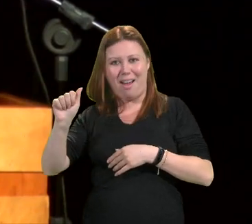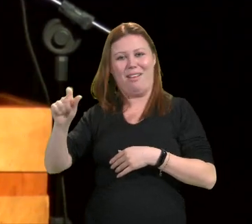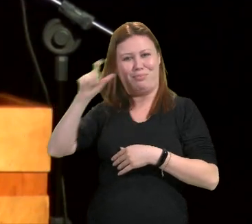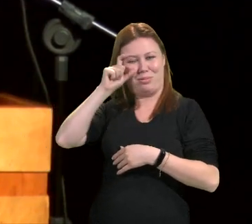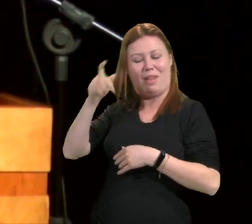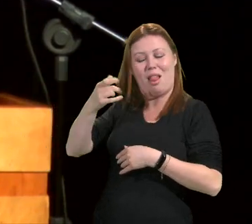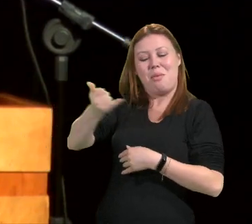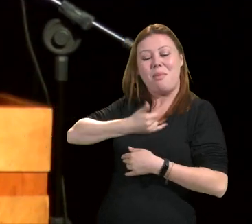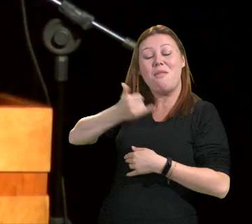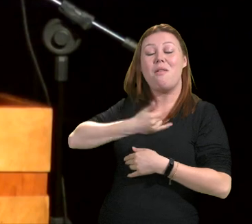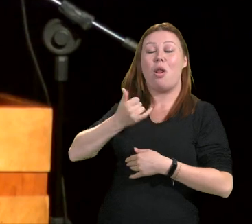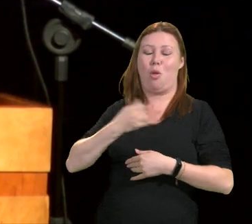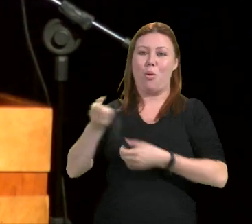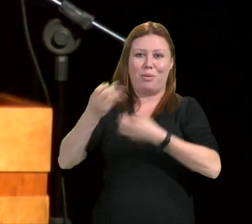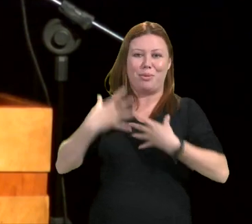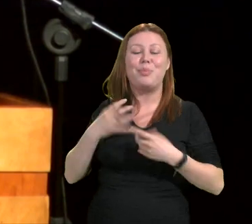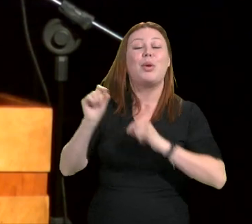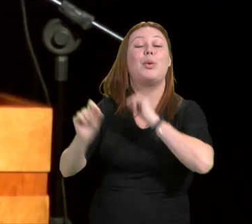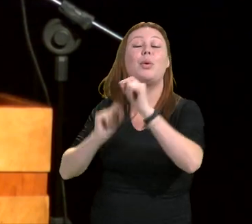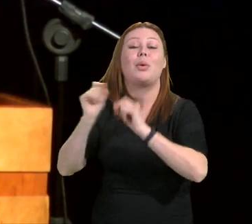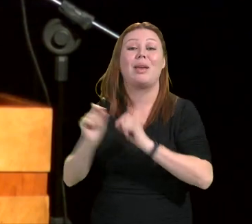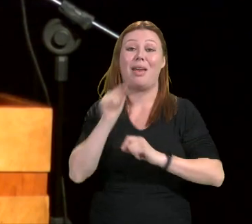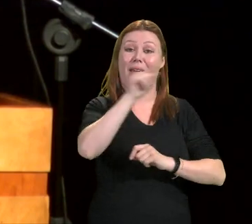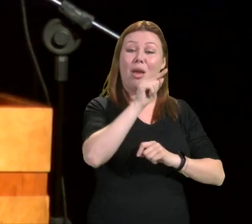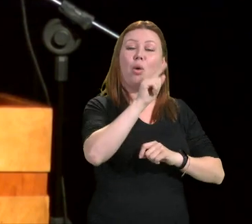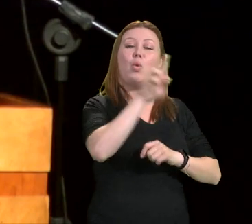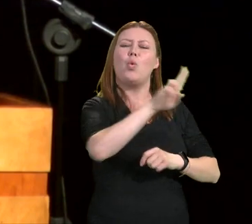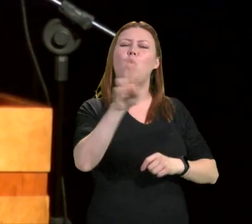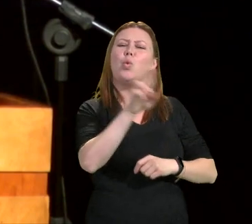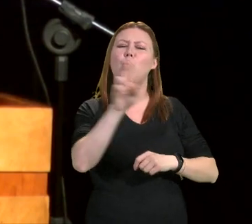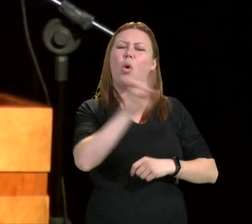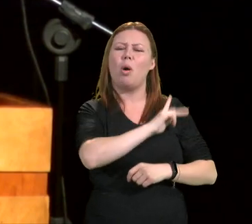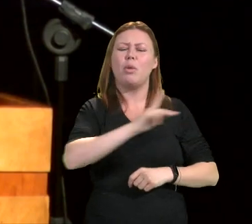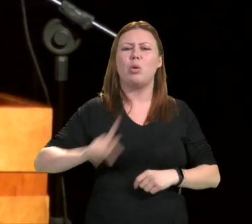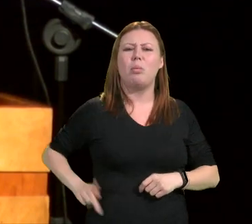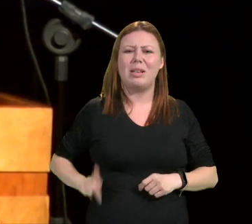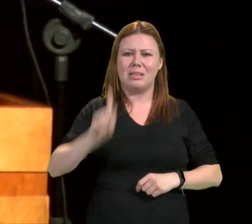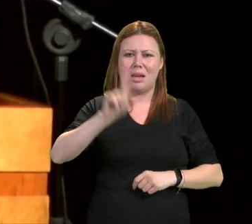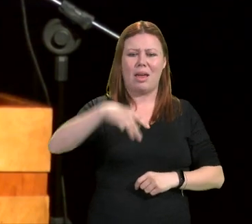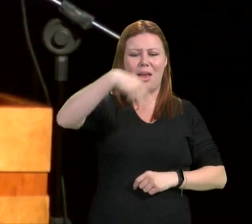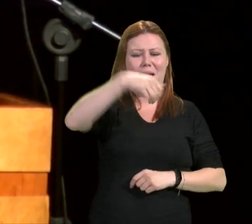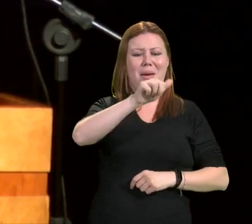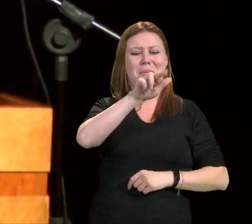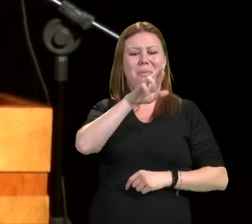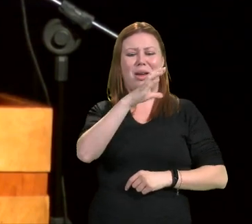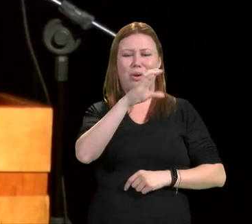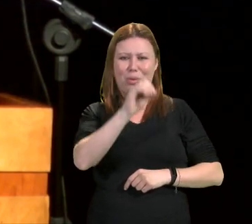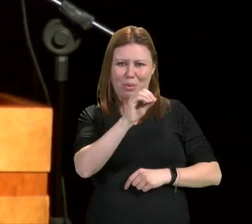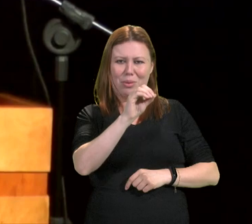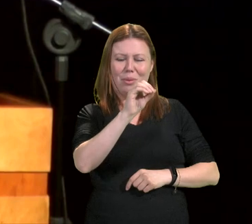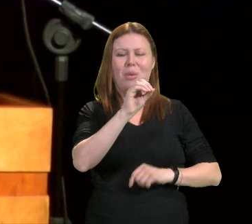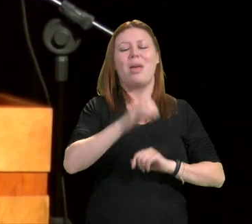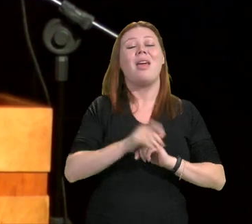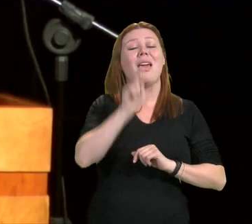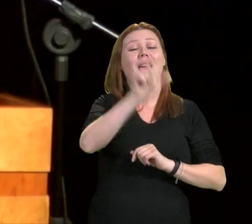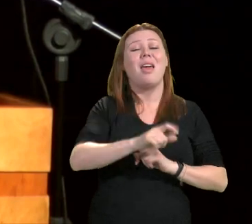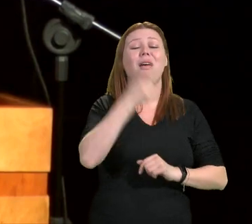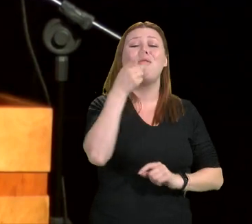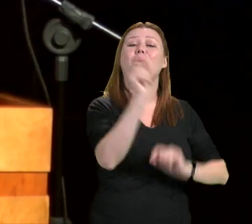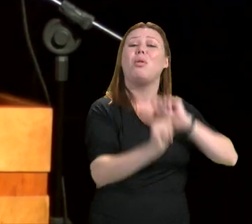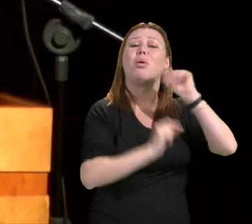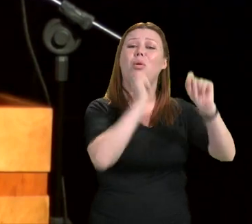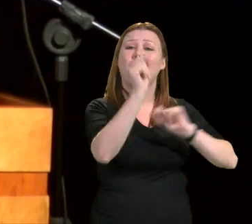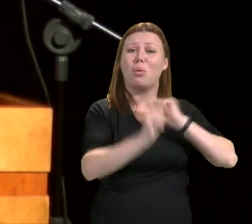Disse que a Irlanda deve... O nome do presidente, para que fique gravado, é Michael Higgins. Ele disse,